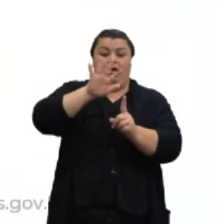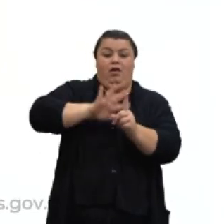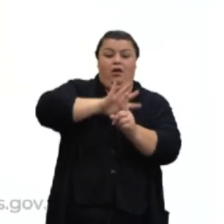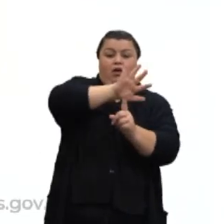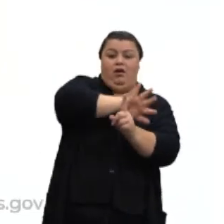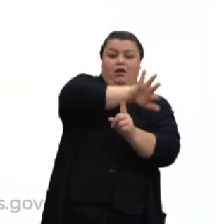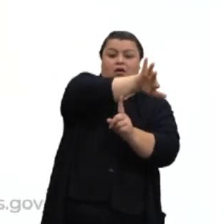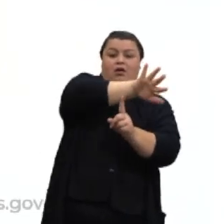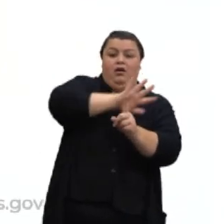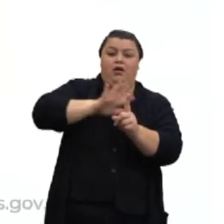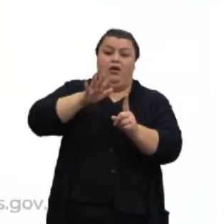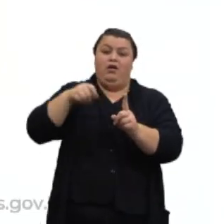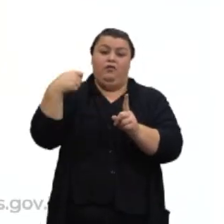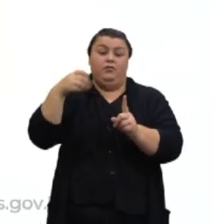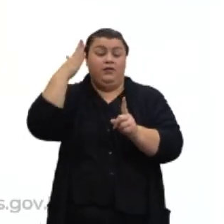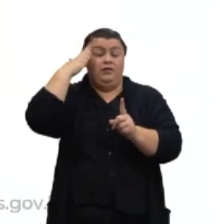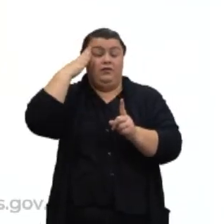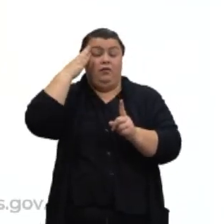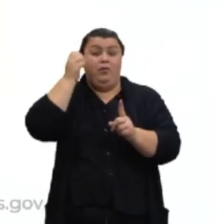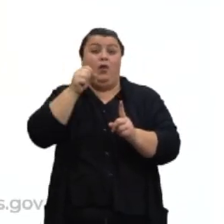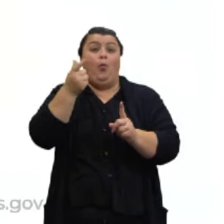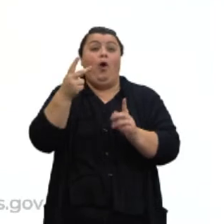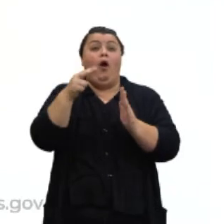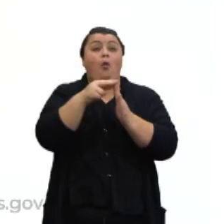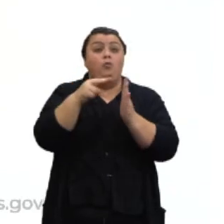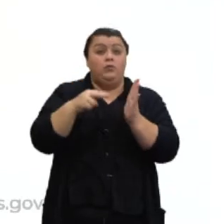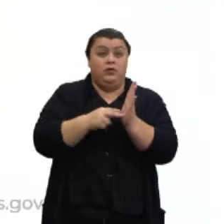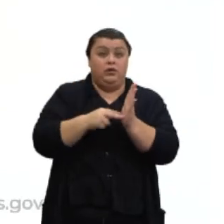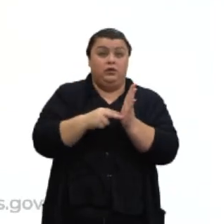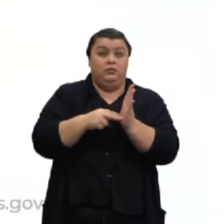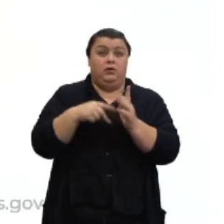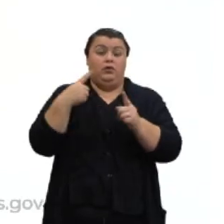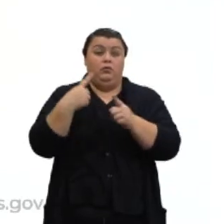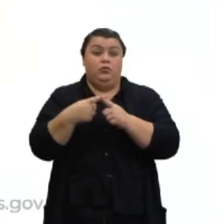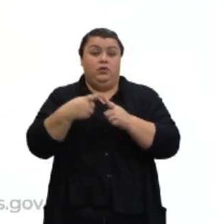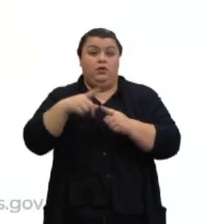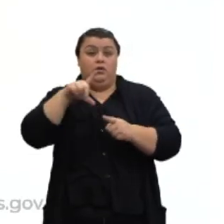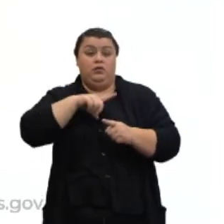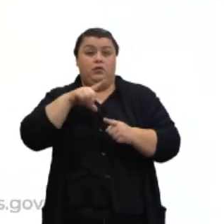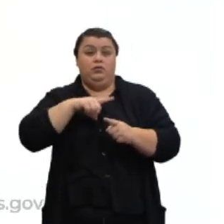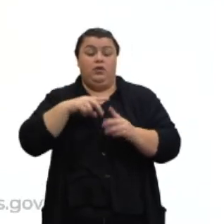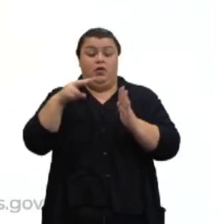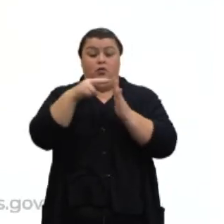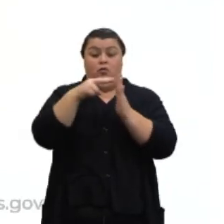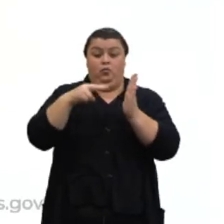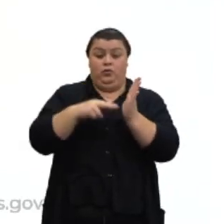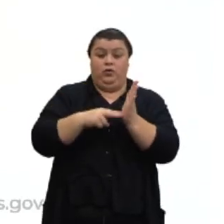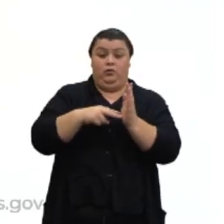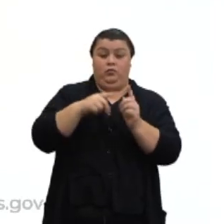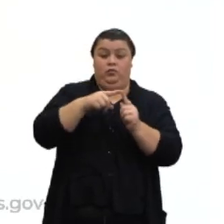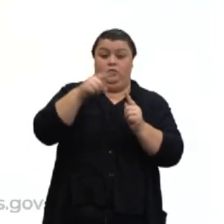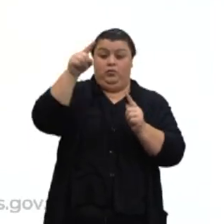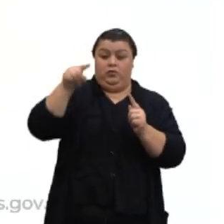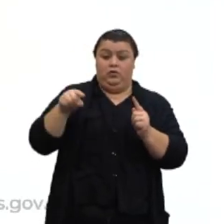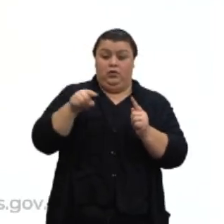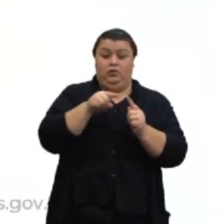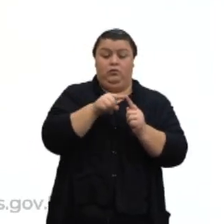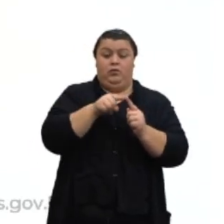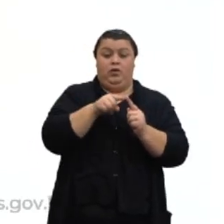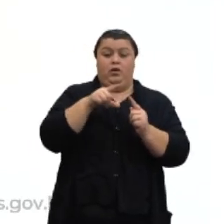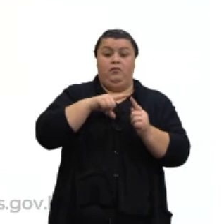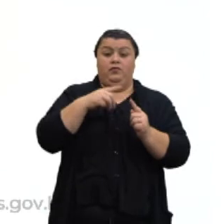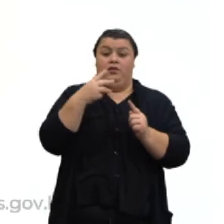depender do tipo de prisma também. Por quê? Porque se eu tenho um prisma triangular, eu terei